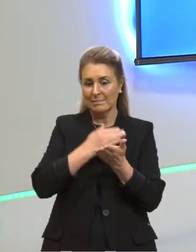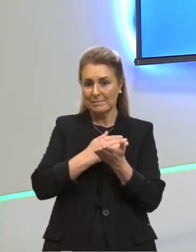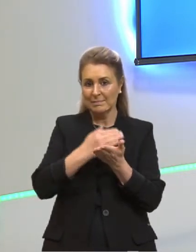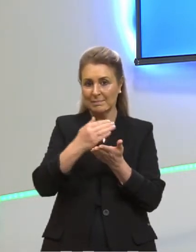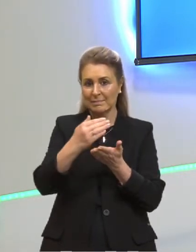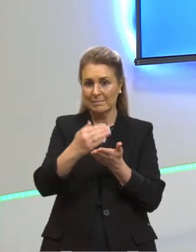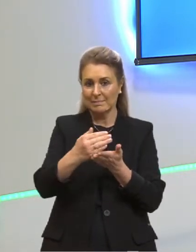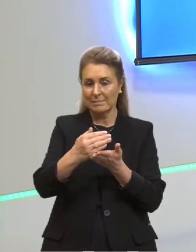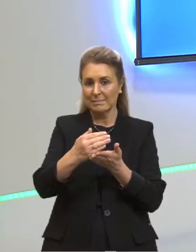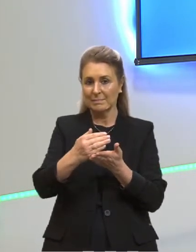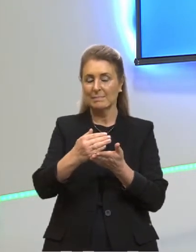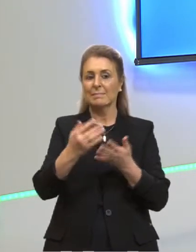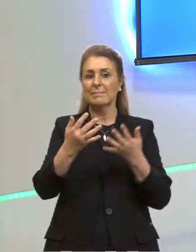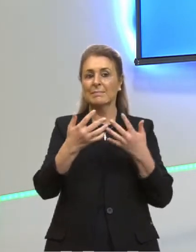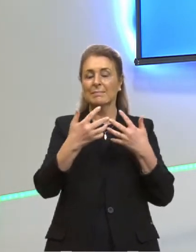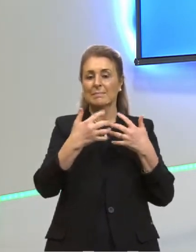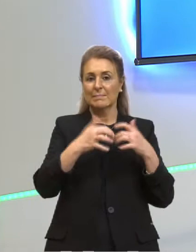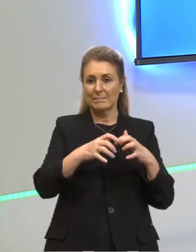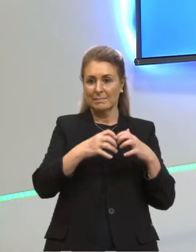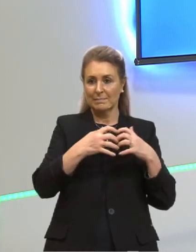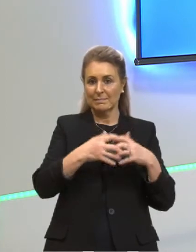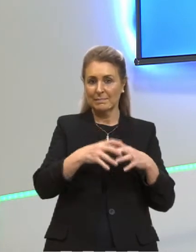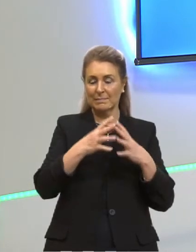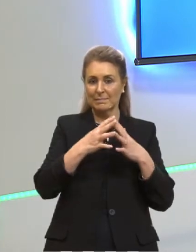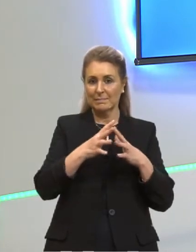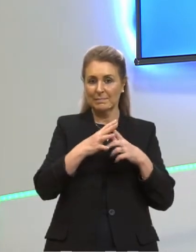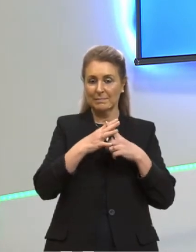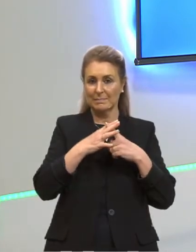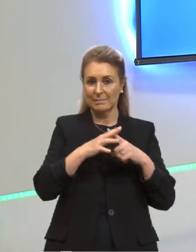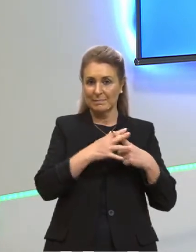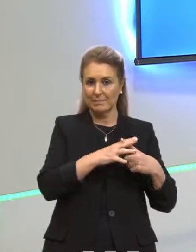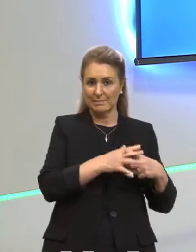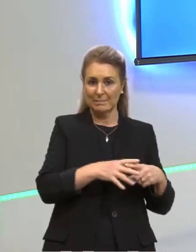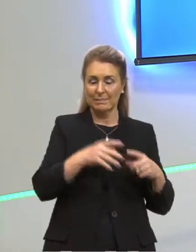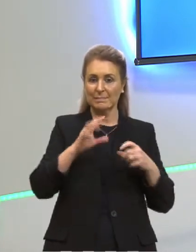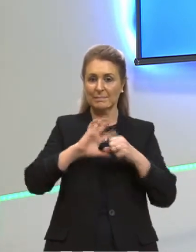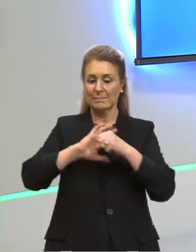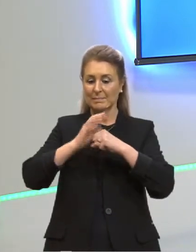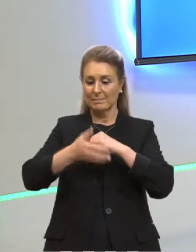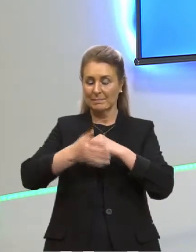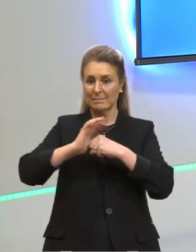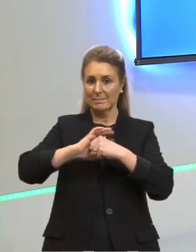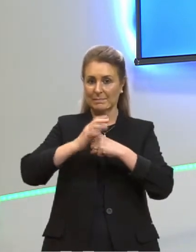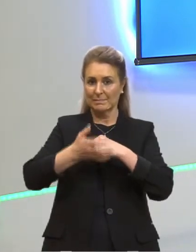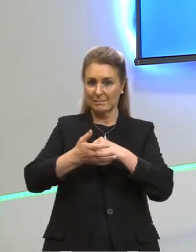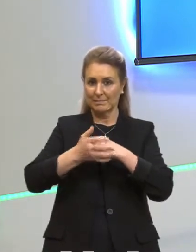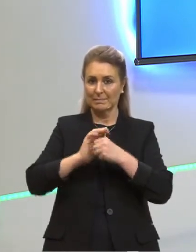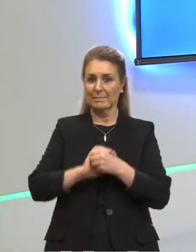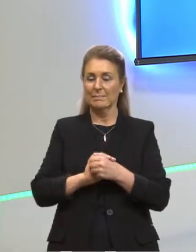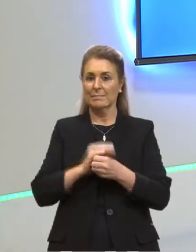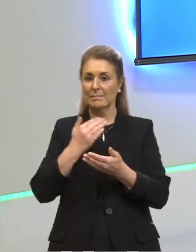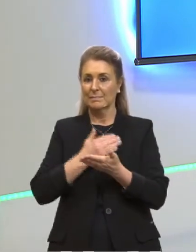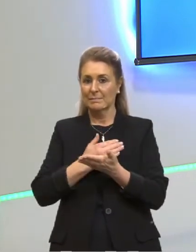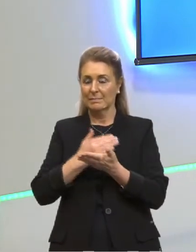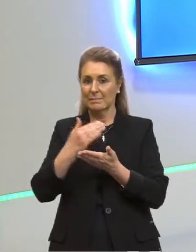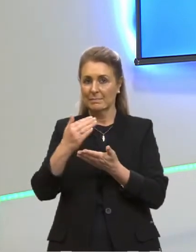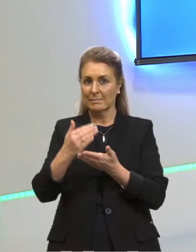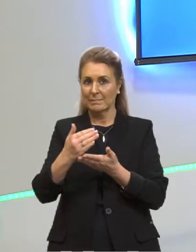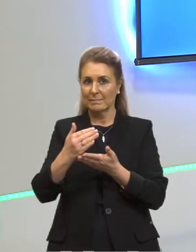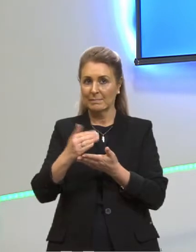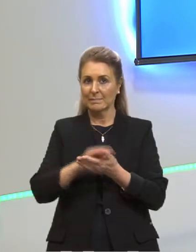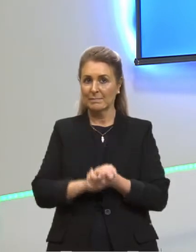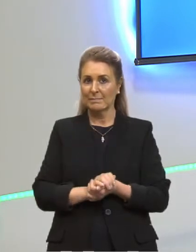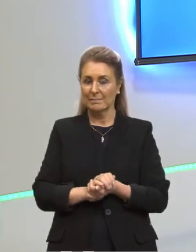da mecânica quântica. A inauguração da Física Moderna começou por esse